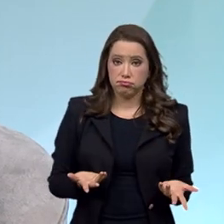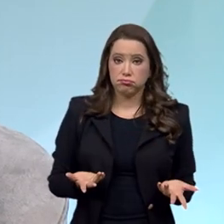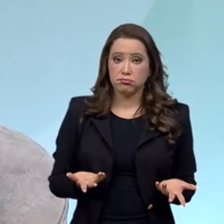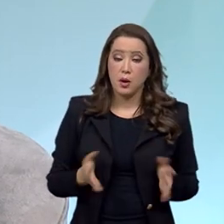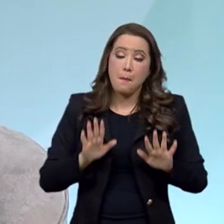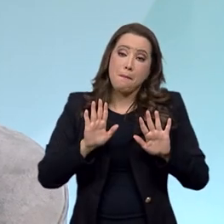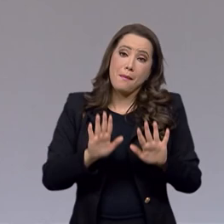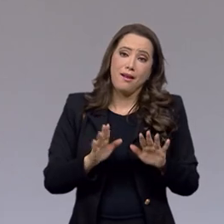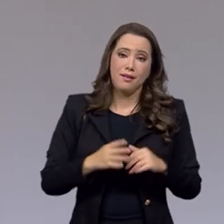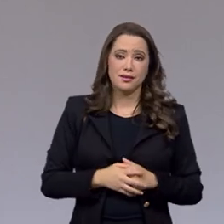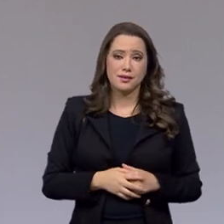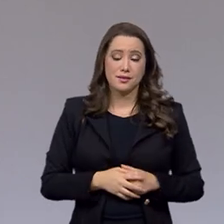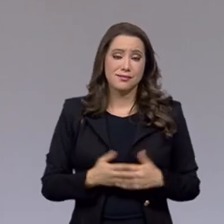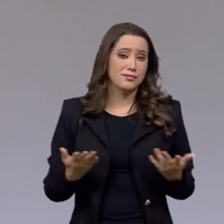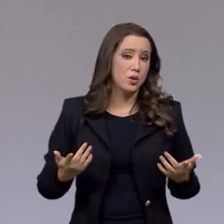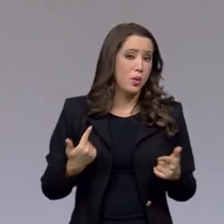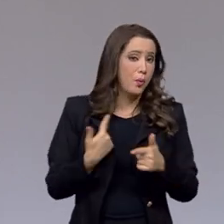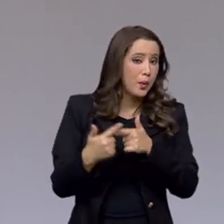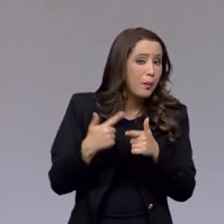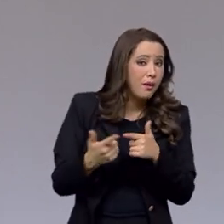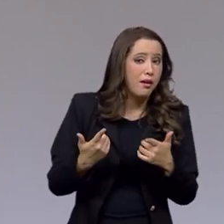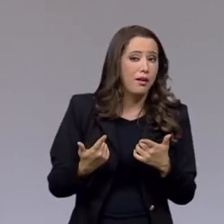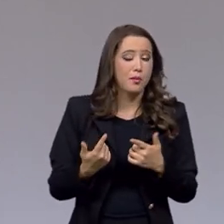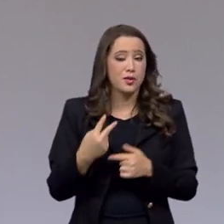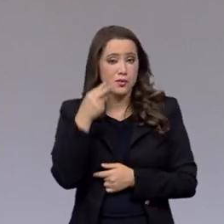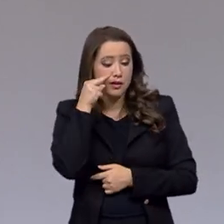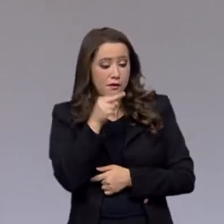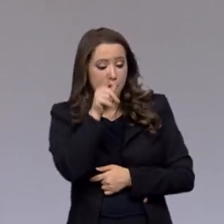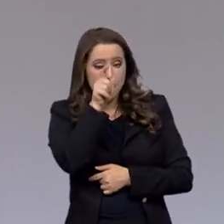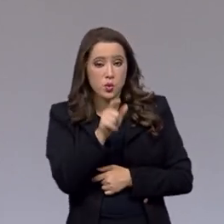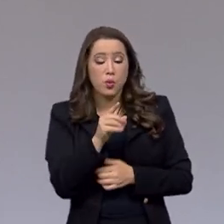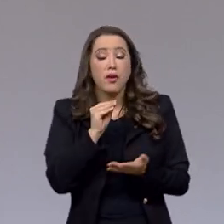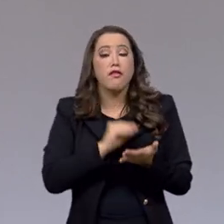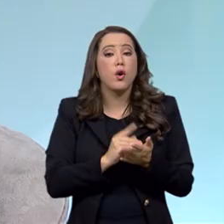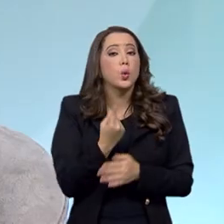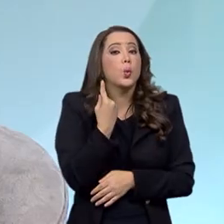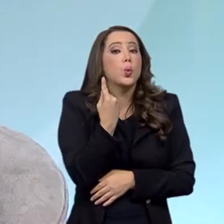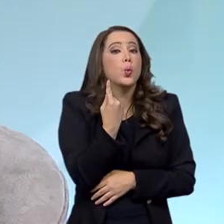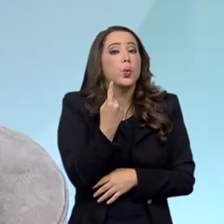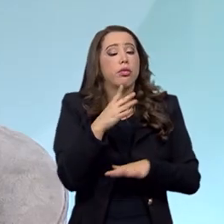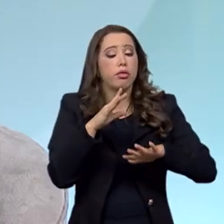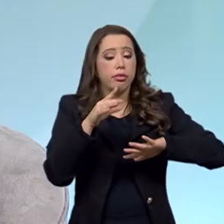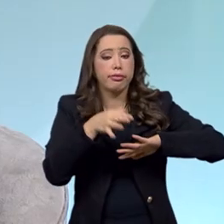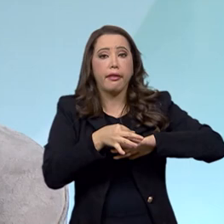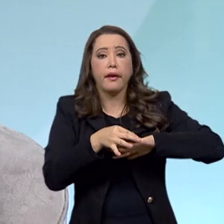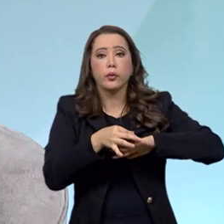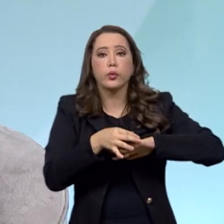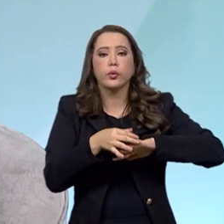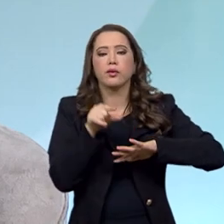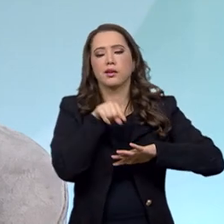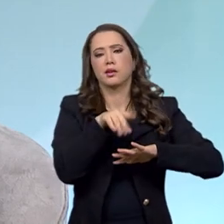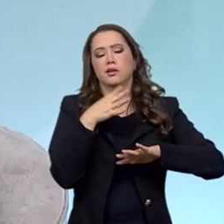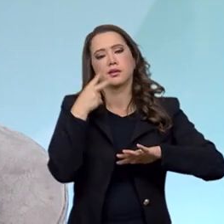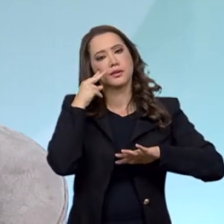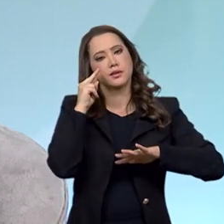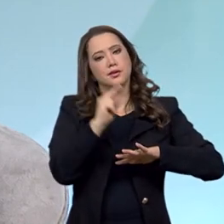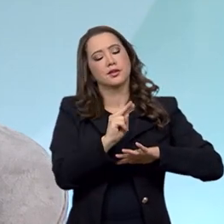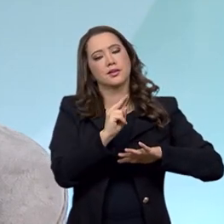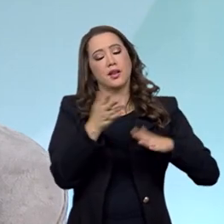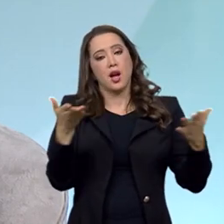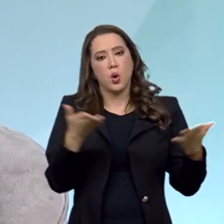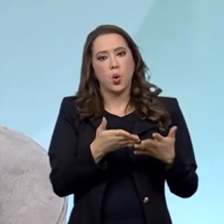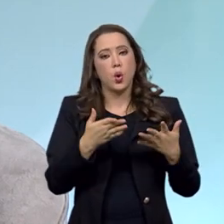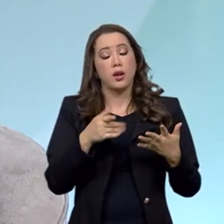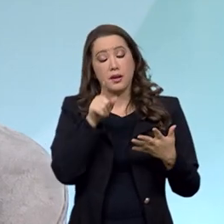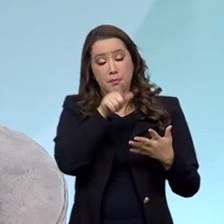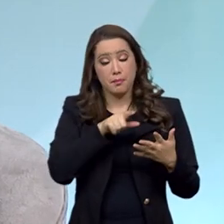Ora, o problema de reconhecer essa pessoa como uma pessoa com deficiência é que, a partir desse momento, ela passa a